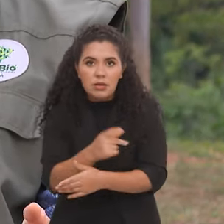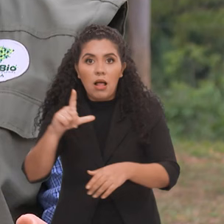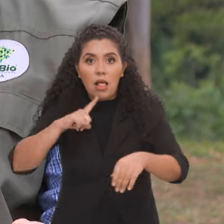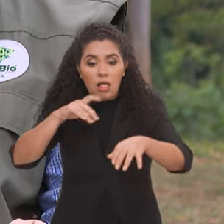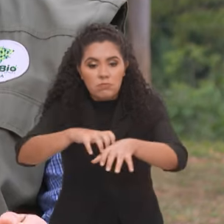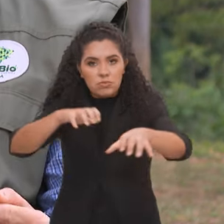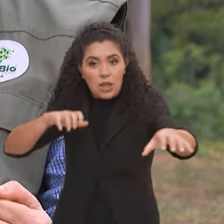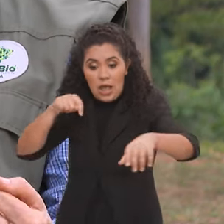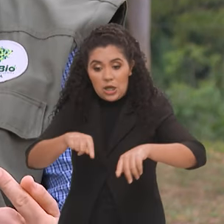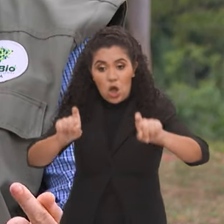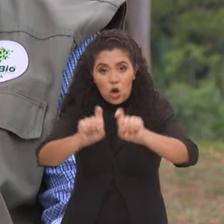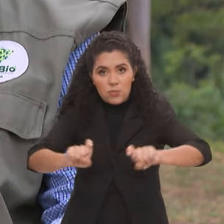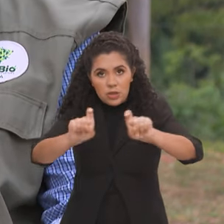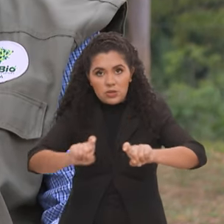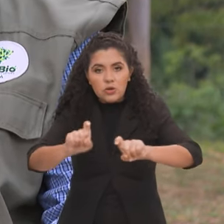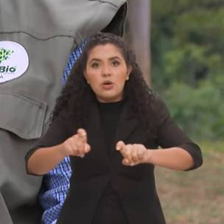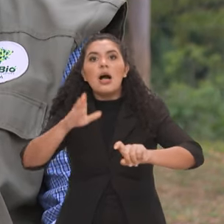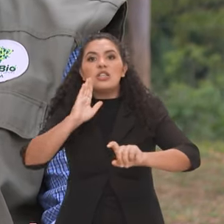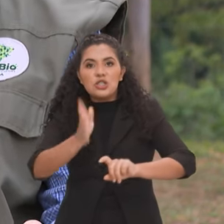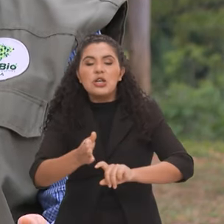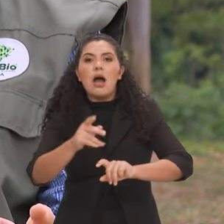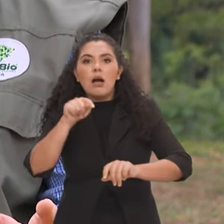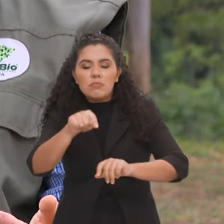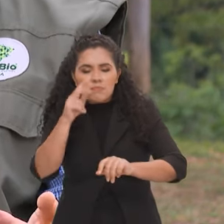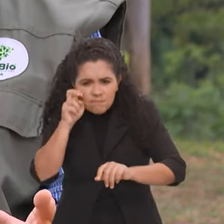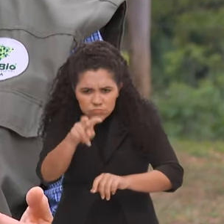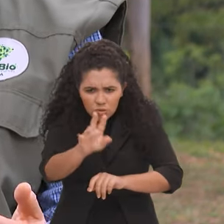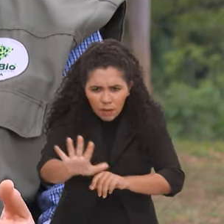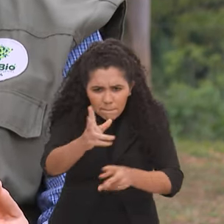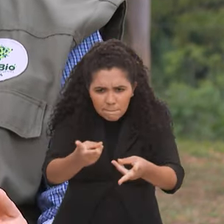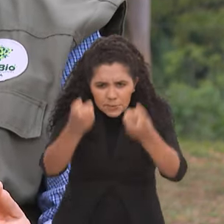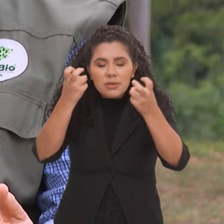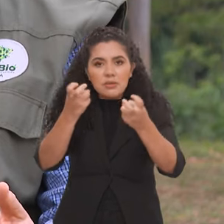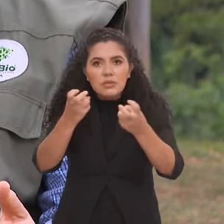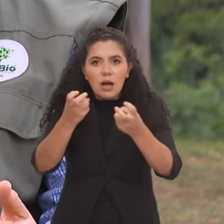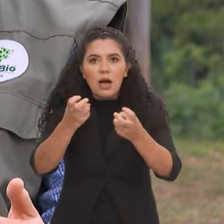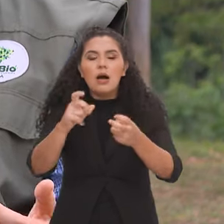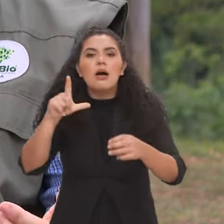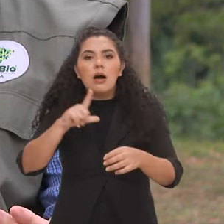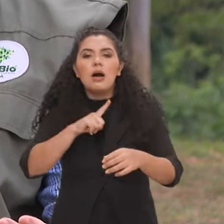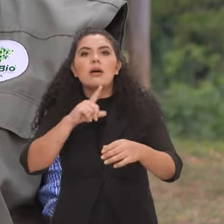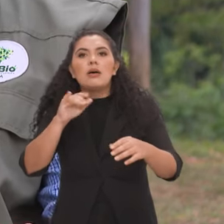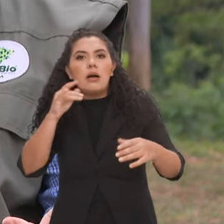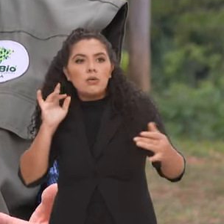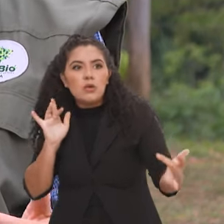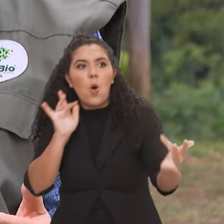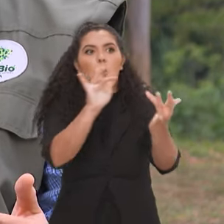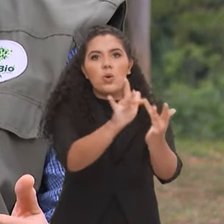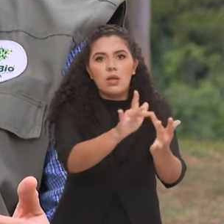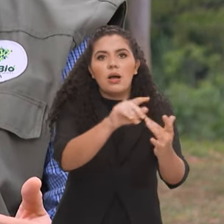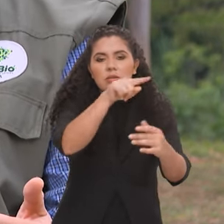por meio do computador, a gente já faz o embargo daquela área de modo que o eventual interessado em comprar gado,